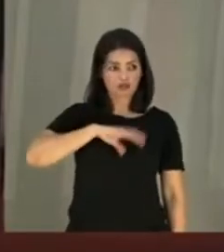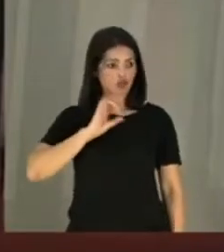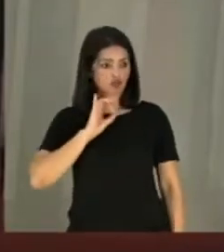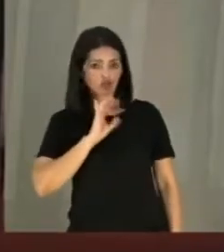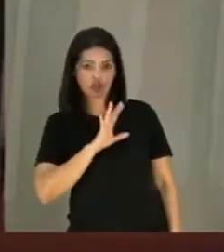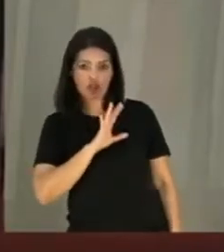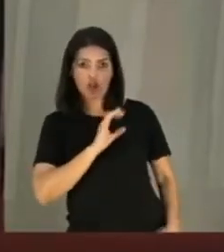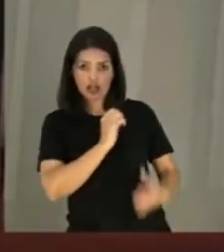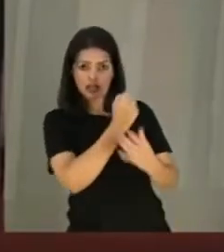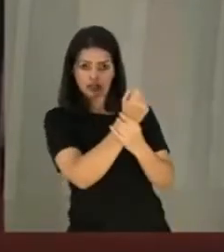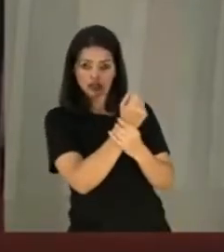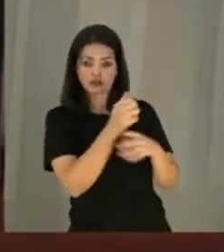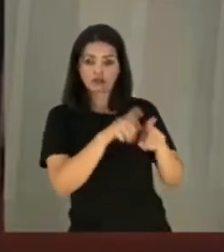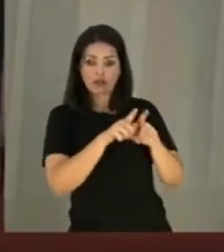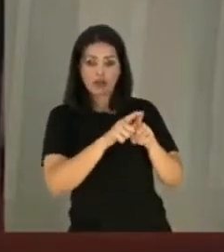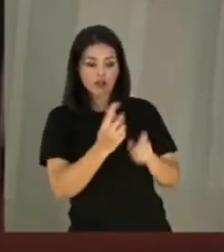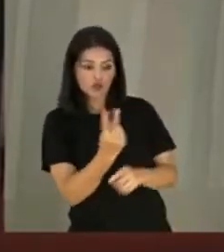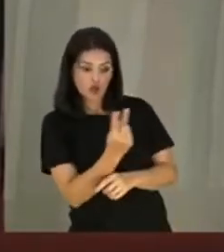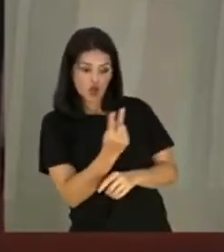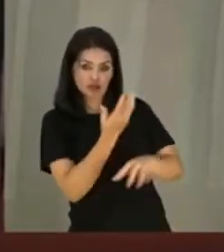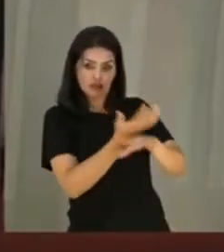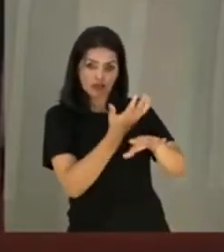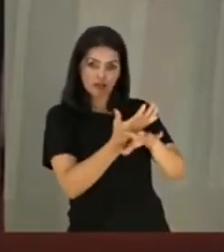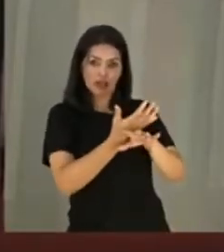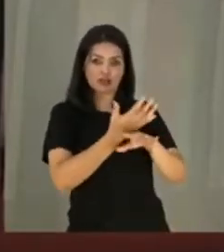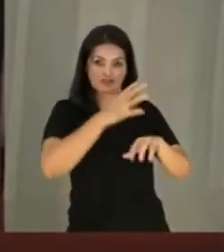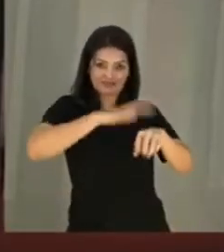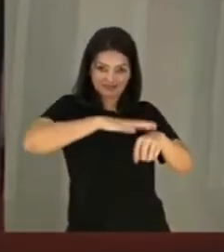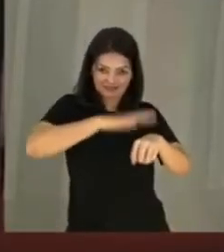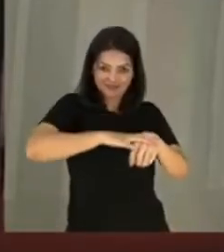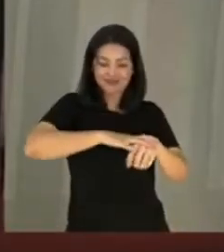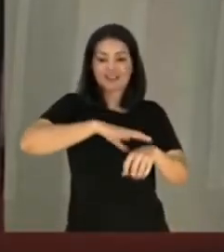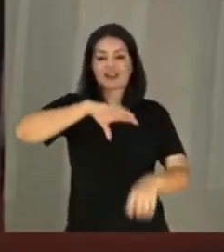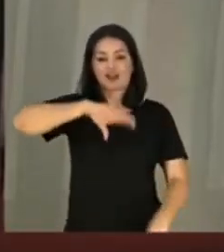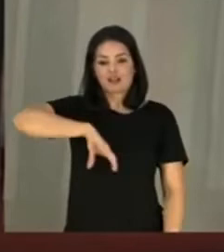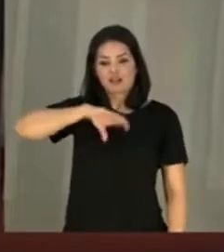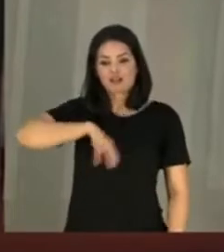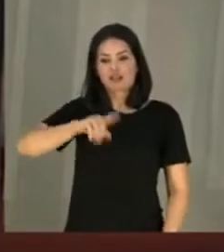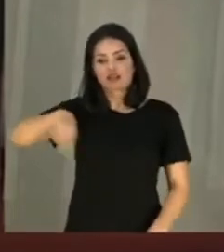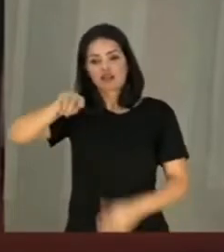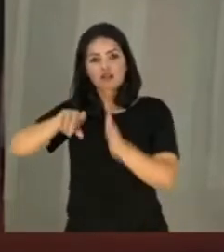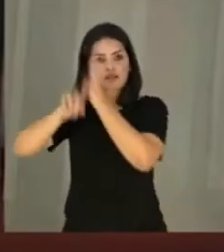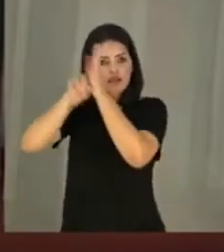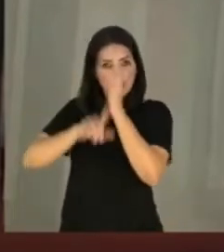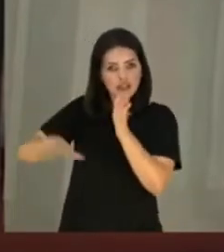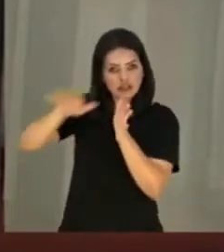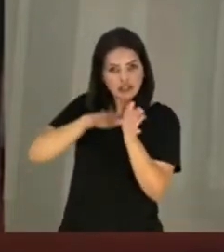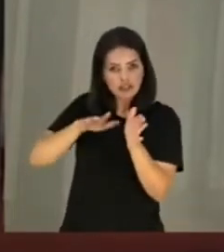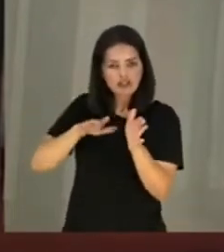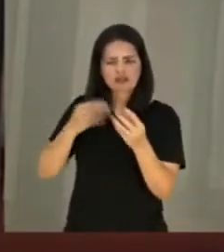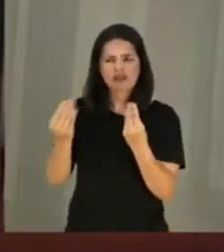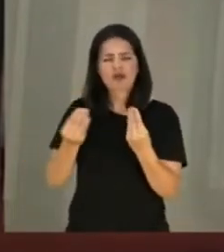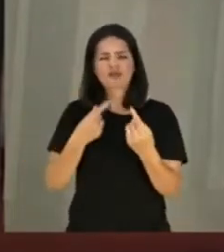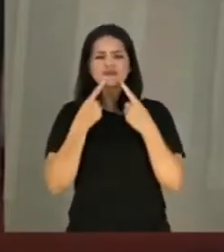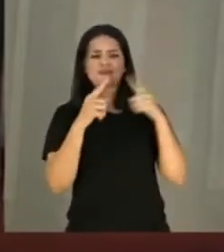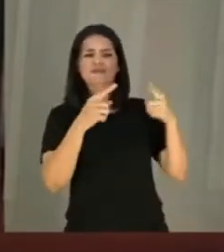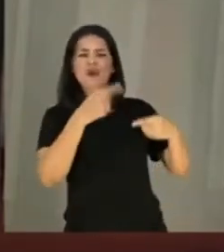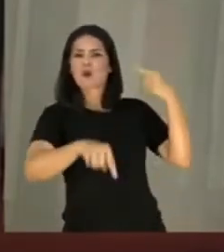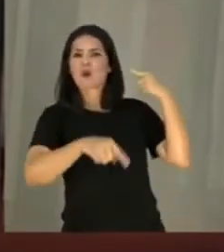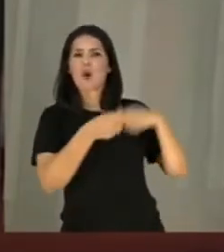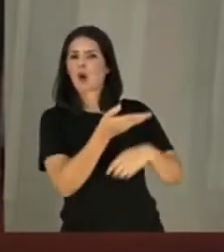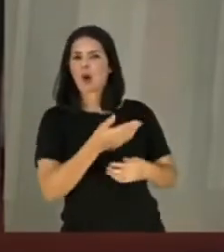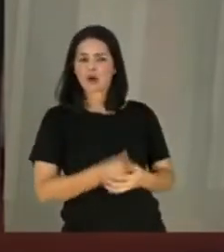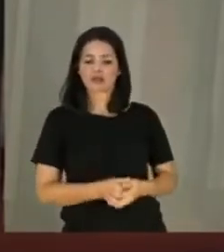também o tratamento dado a estes componentes amplamente criticado pela comunidade de pesquisadores destas áreas. Com a